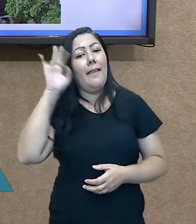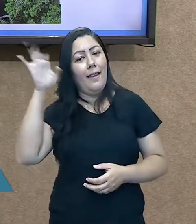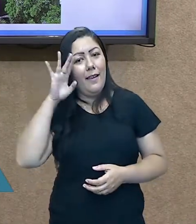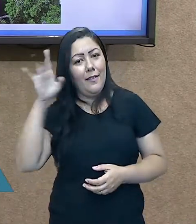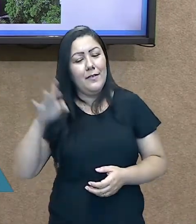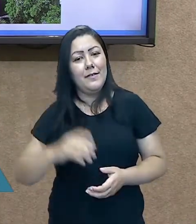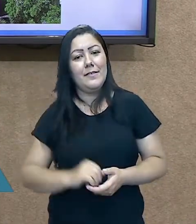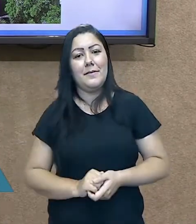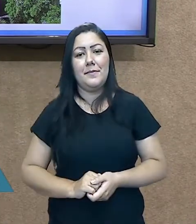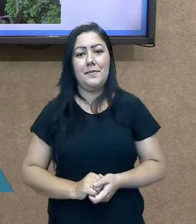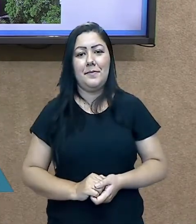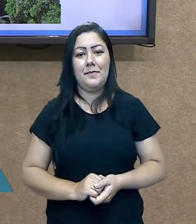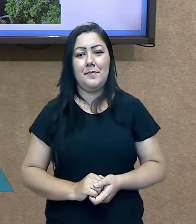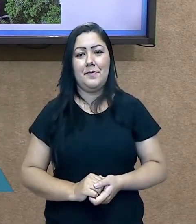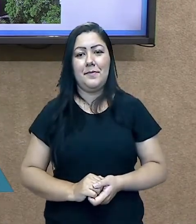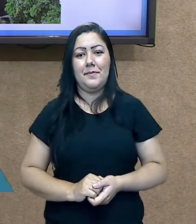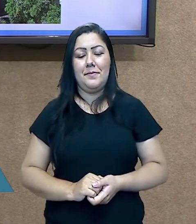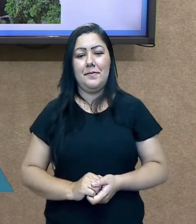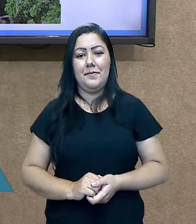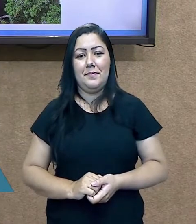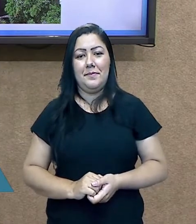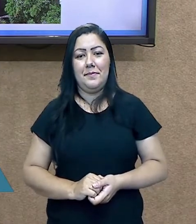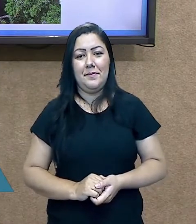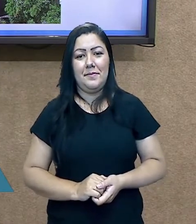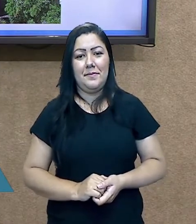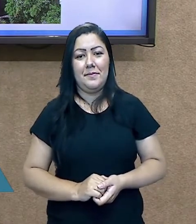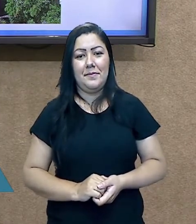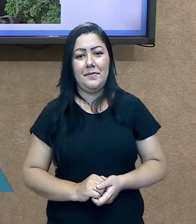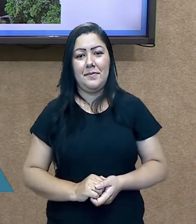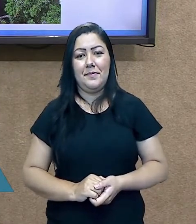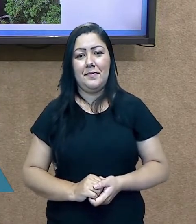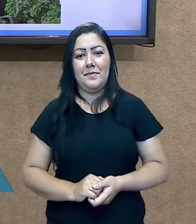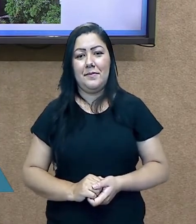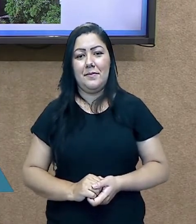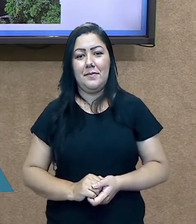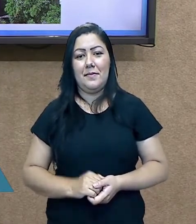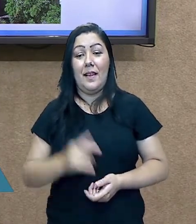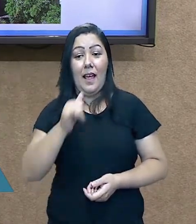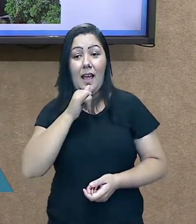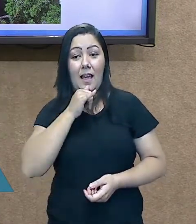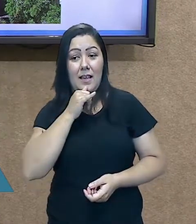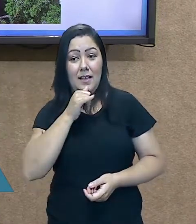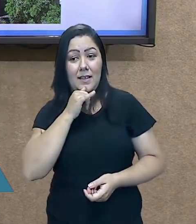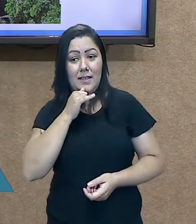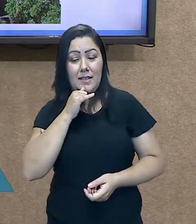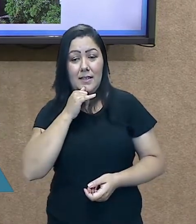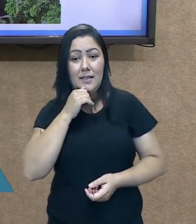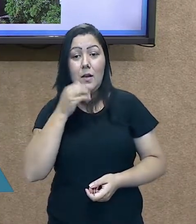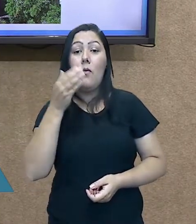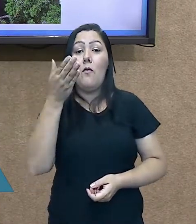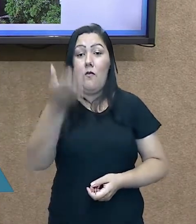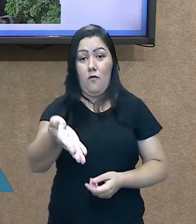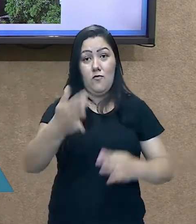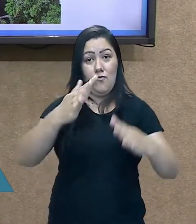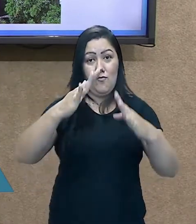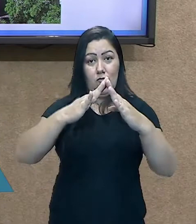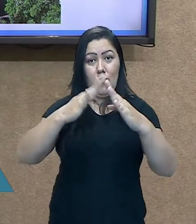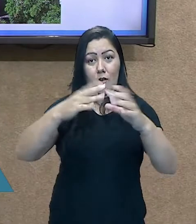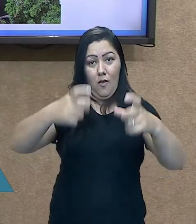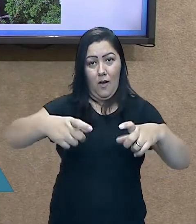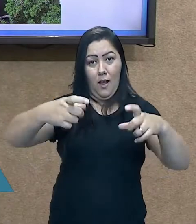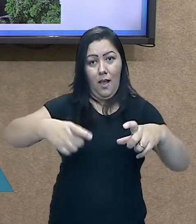você. como era o lugar que você mora antes